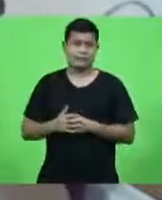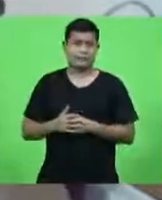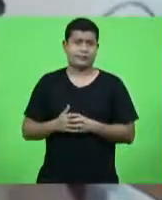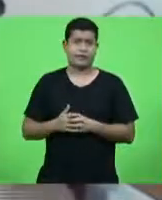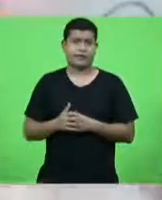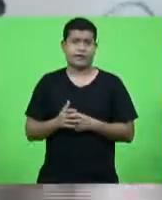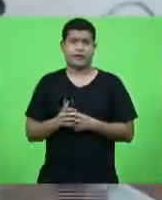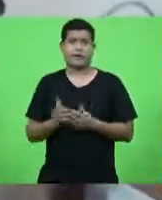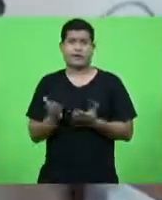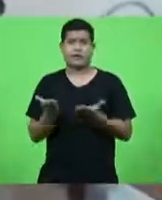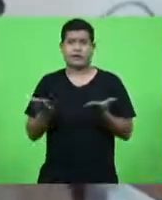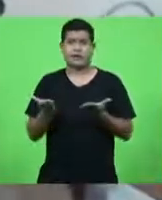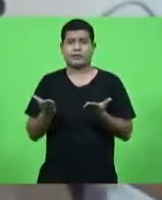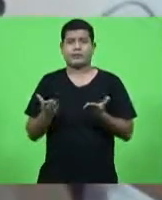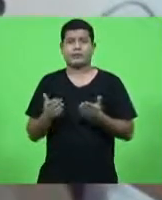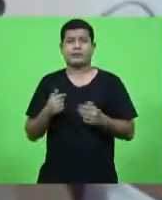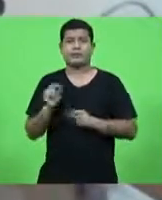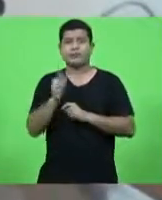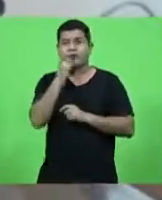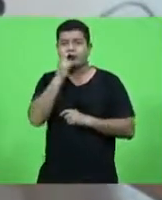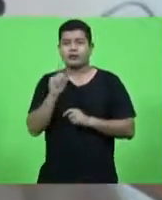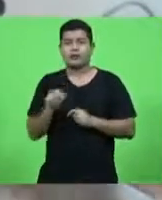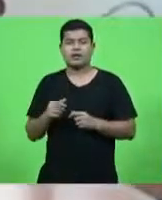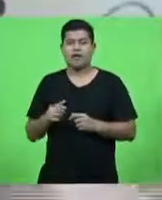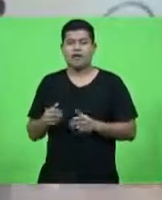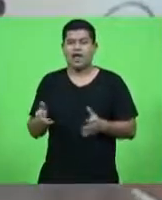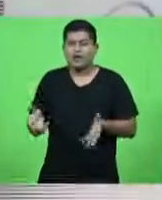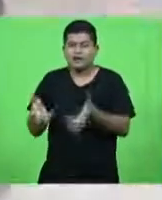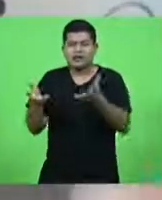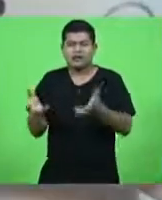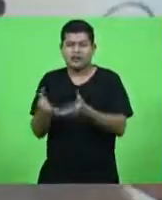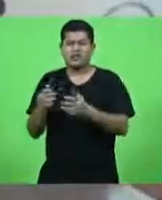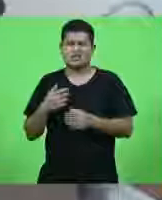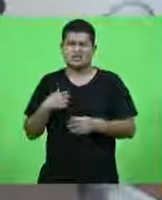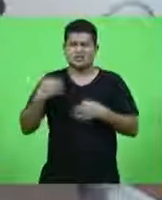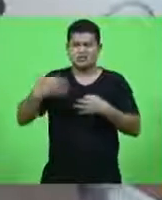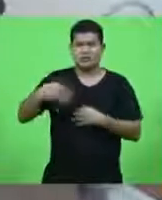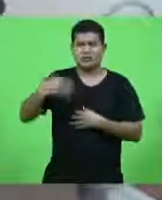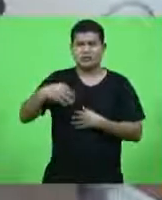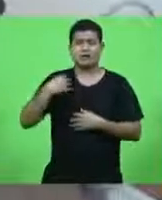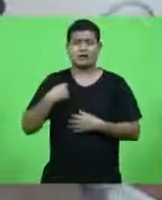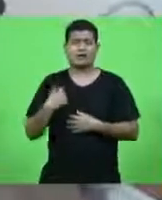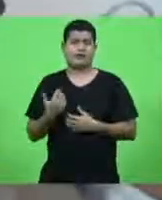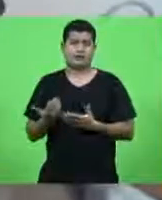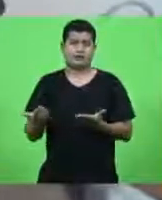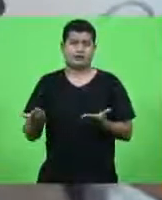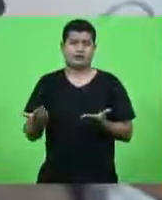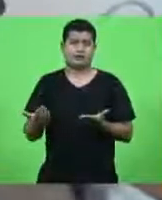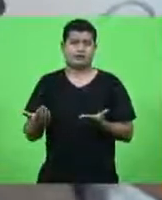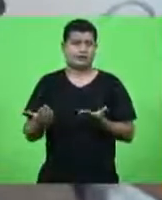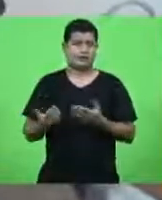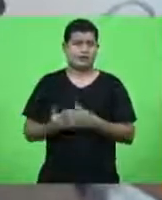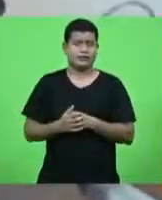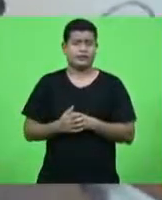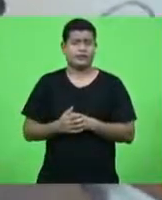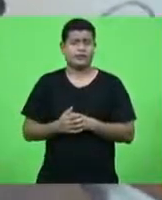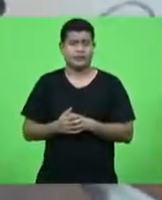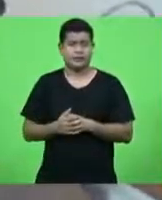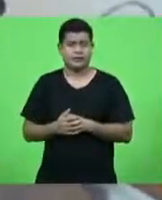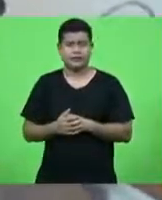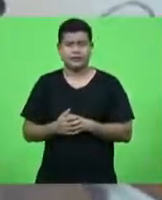significa melhorar a aparência botar corta corta corpos entendeu então quer dizer